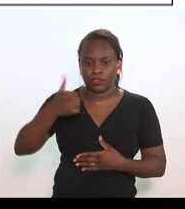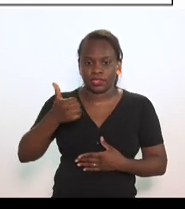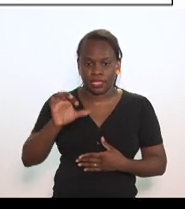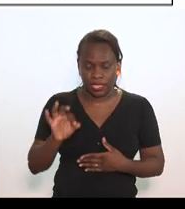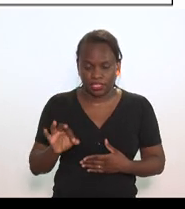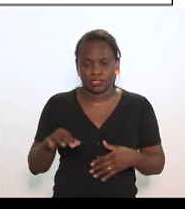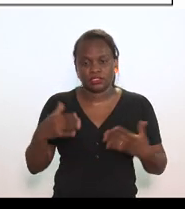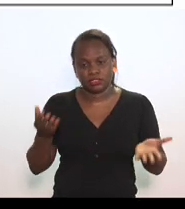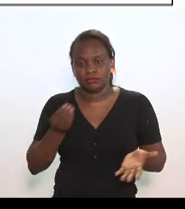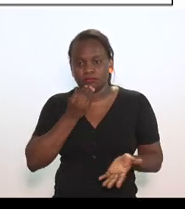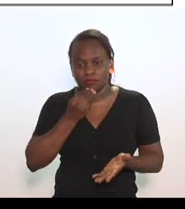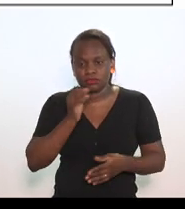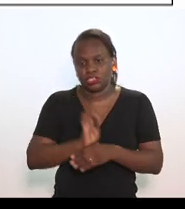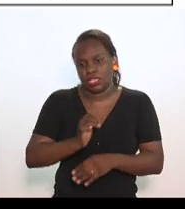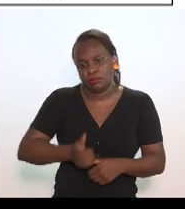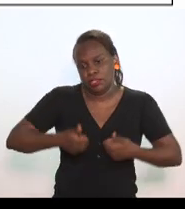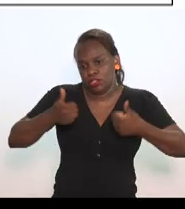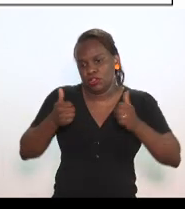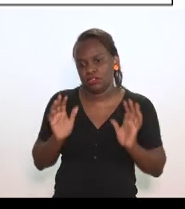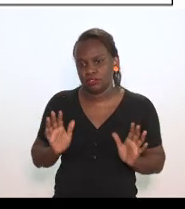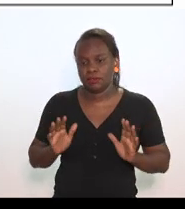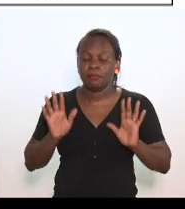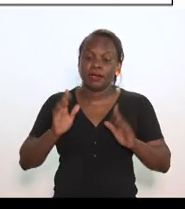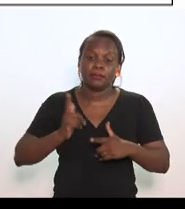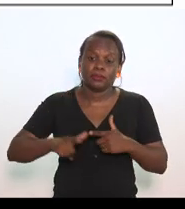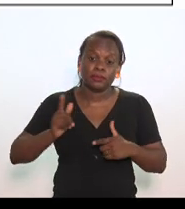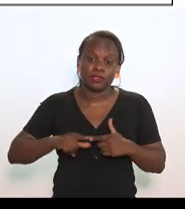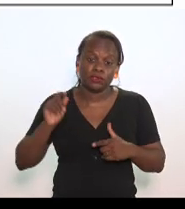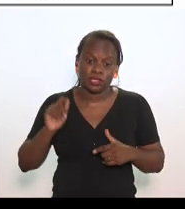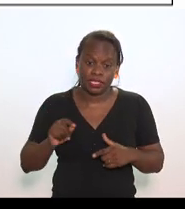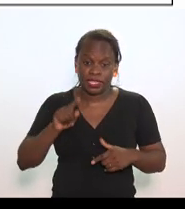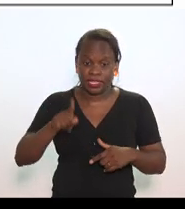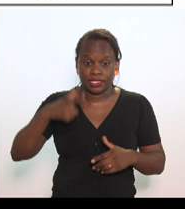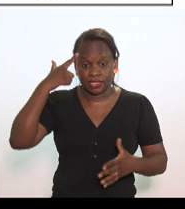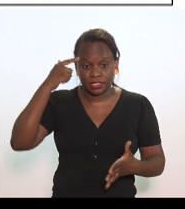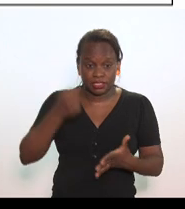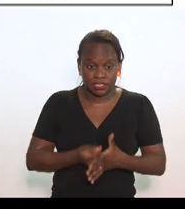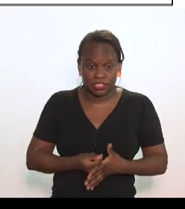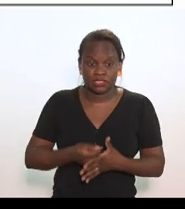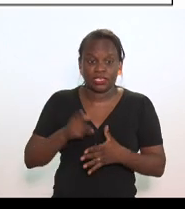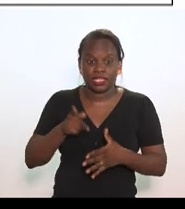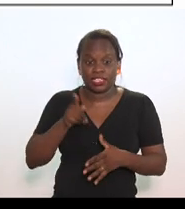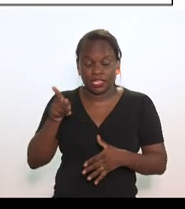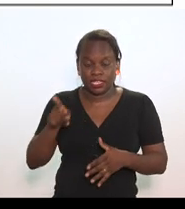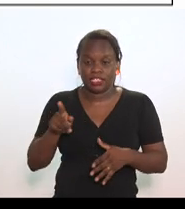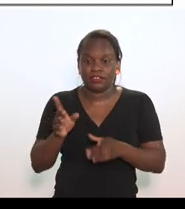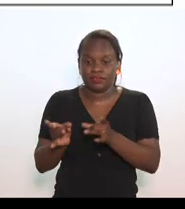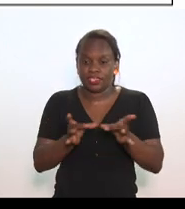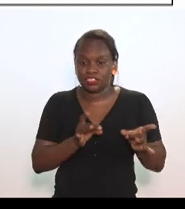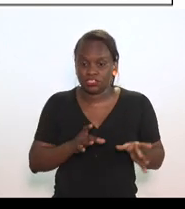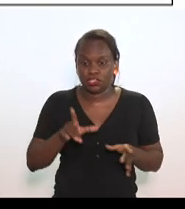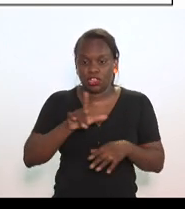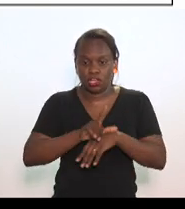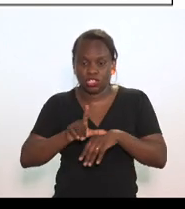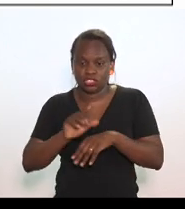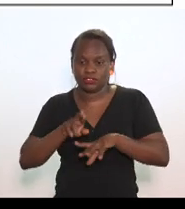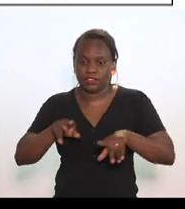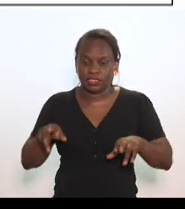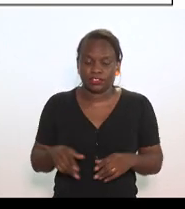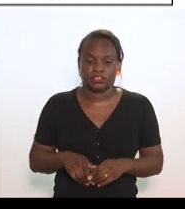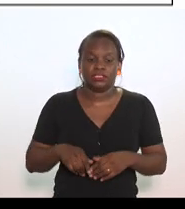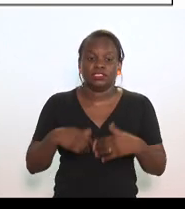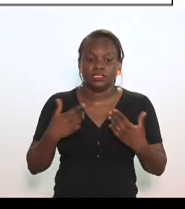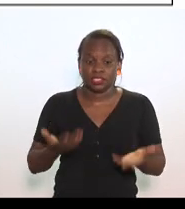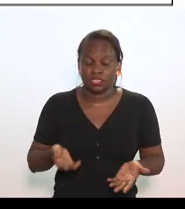Obviamente, para o estado seria melhor. o problema é que essa decisão está no varejista e no atacadista, né? E aí, o